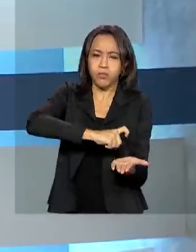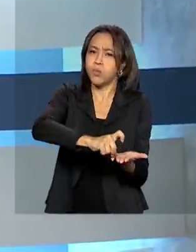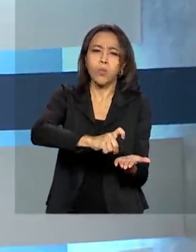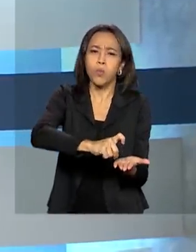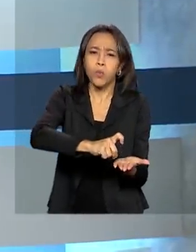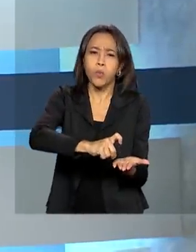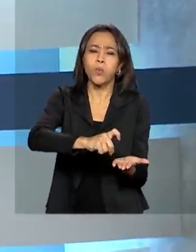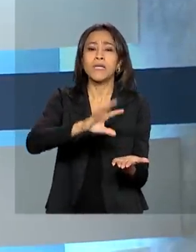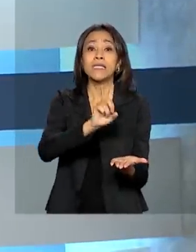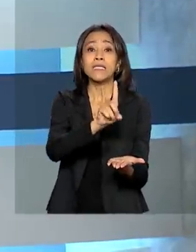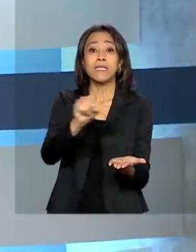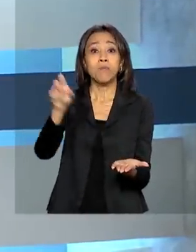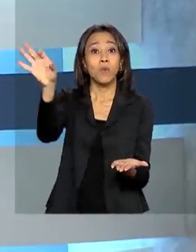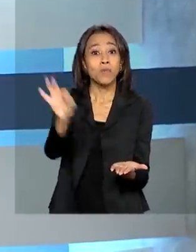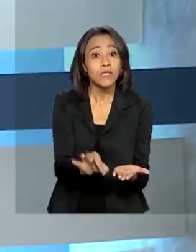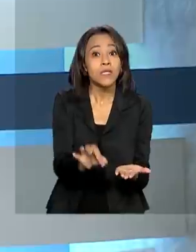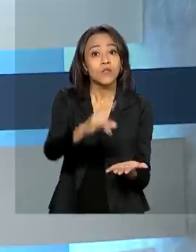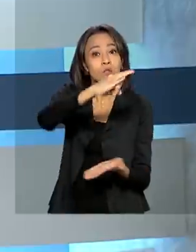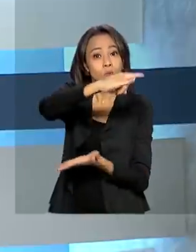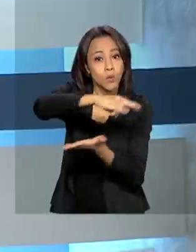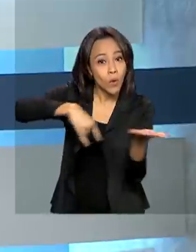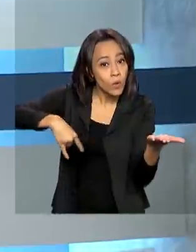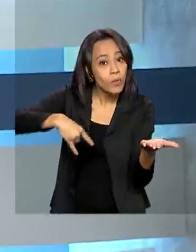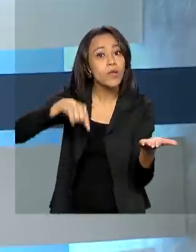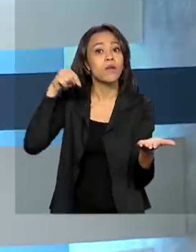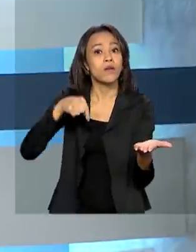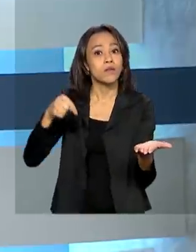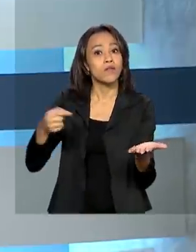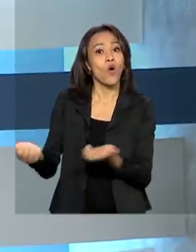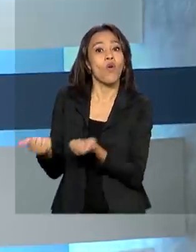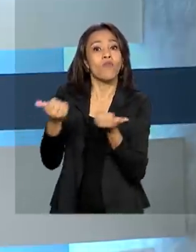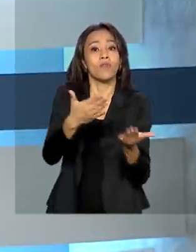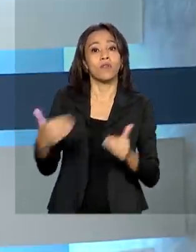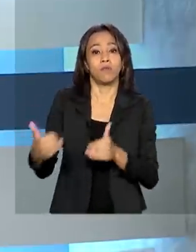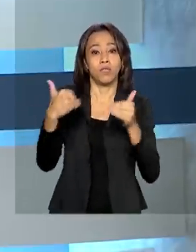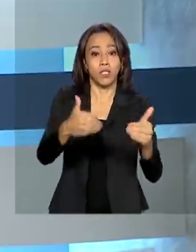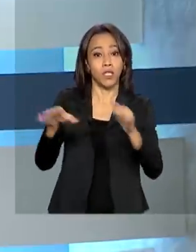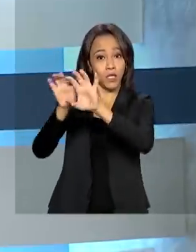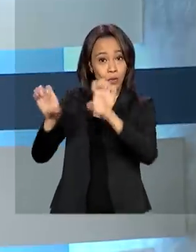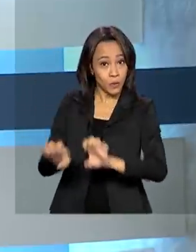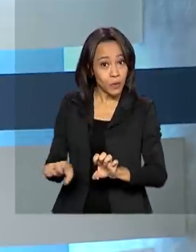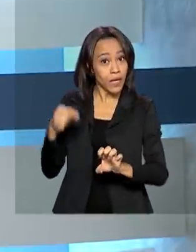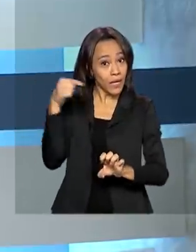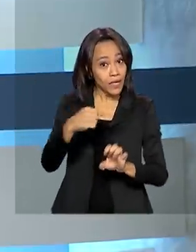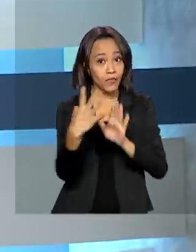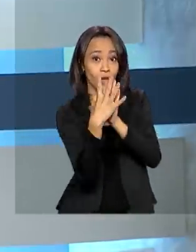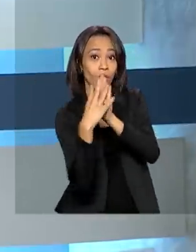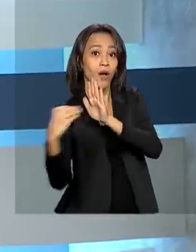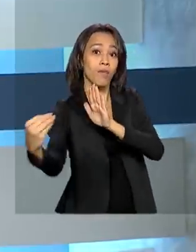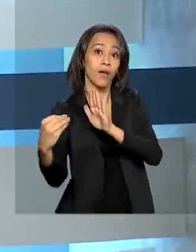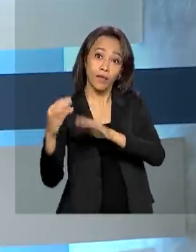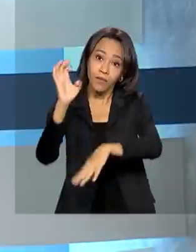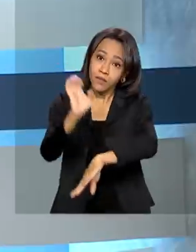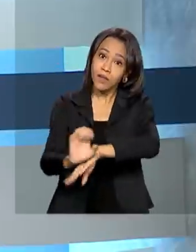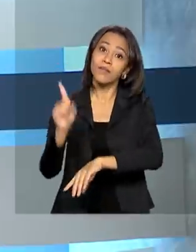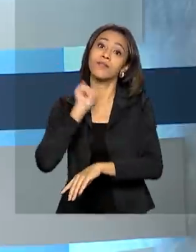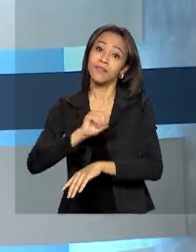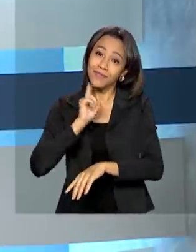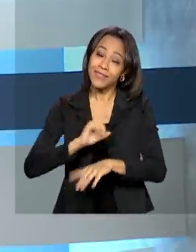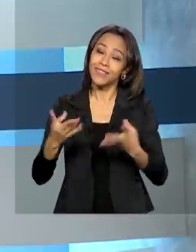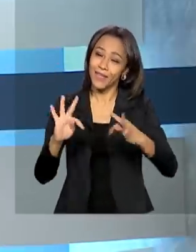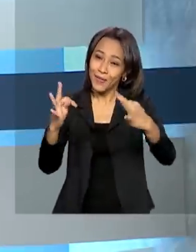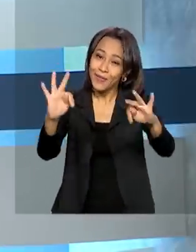dos serviços oferecidos pelo Ministério da Infraestrutura, um dos programas foi levado a campo em Minas Gerais. É a tecnologia